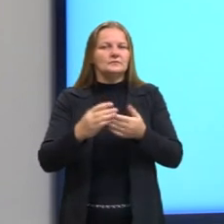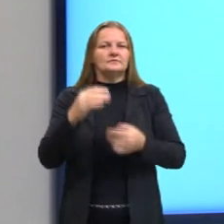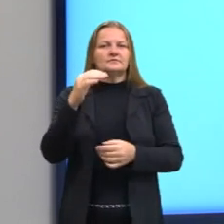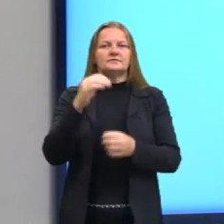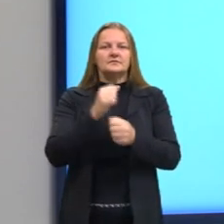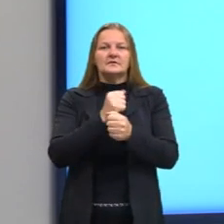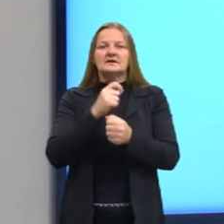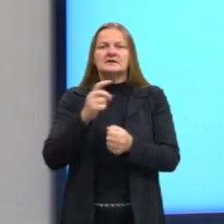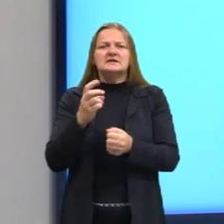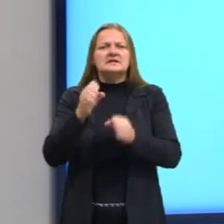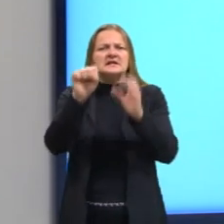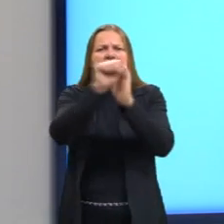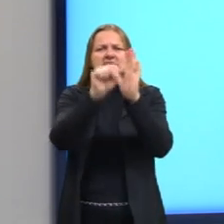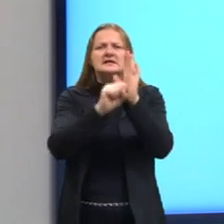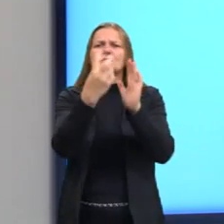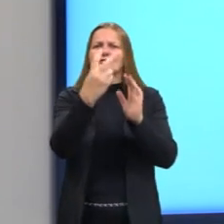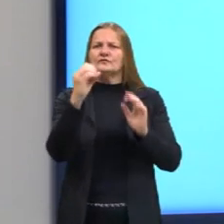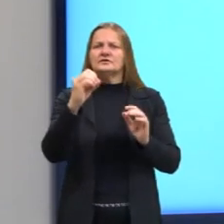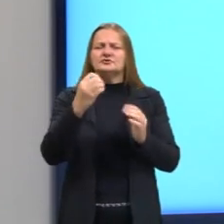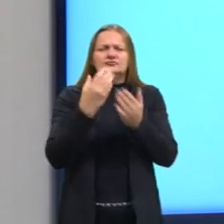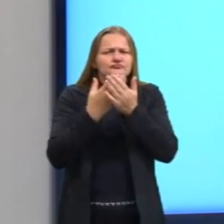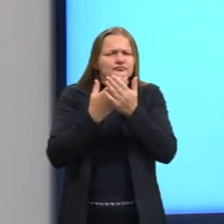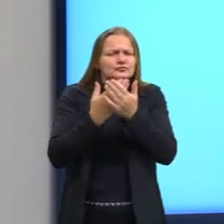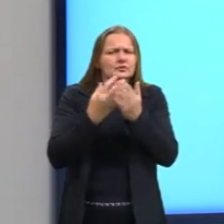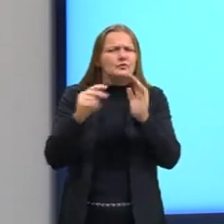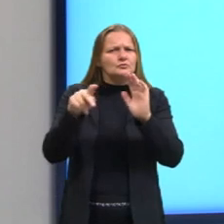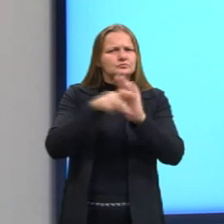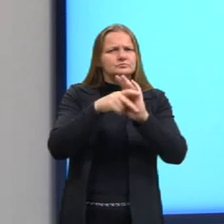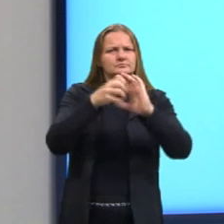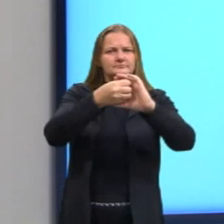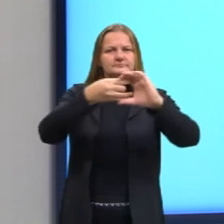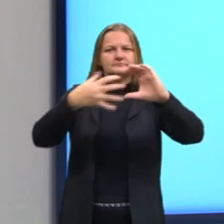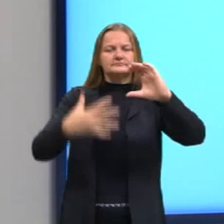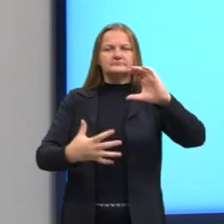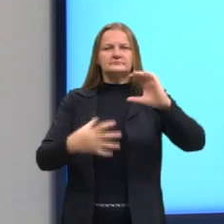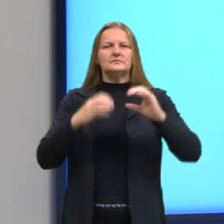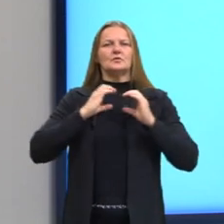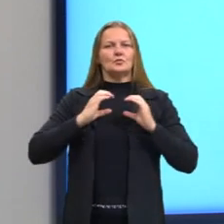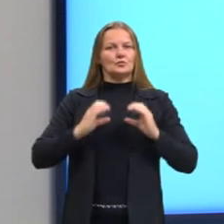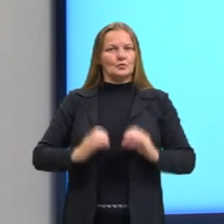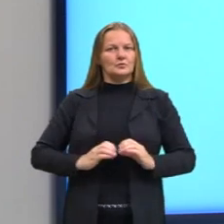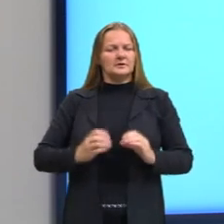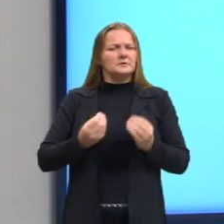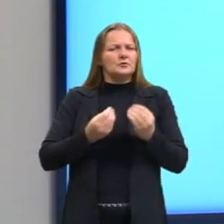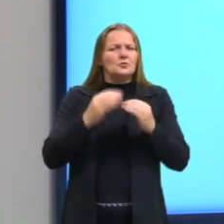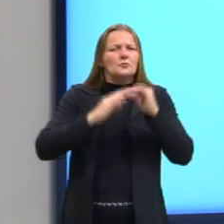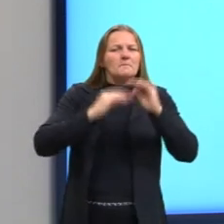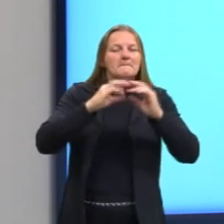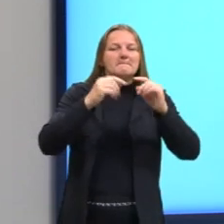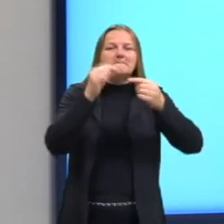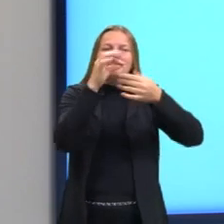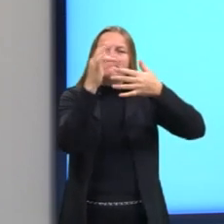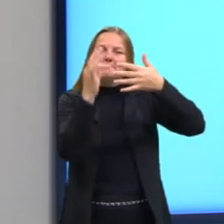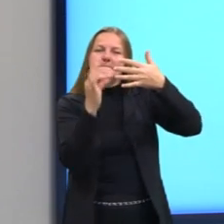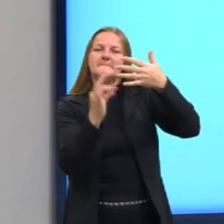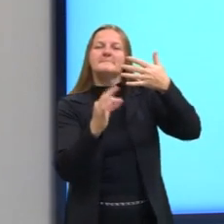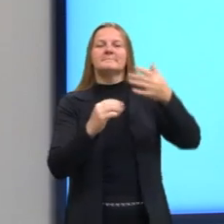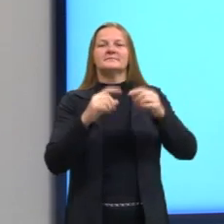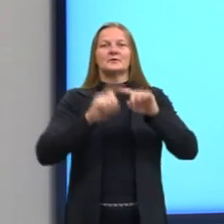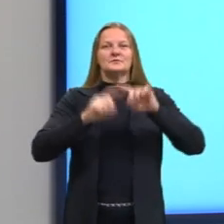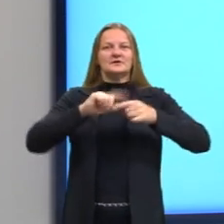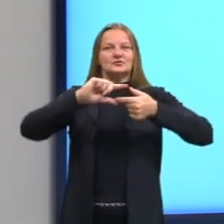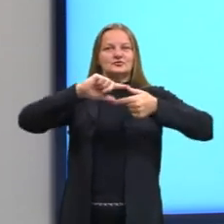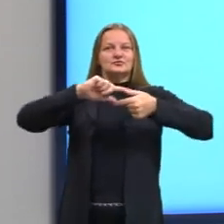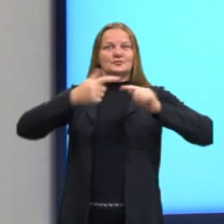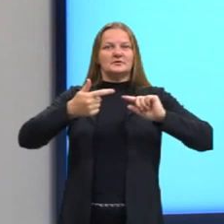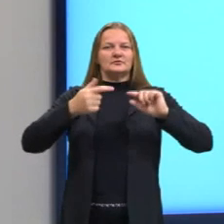criada no século XX, estuda as propriedades e o comportamento dos fractais, objetos geométricos formados por